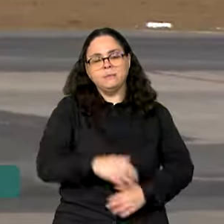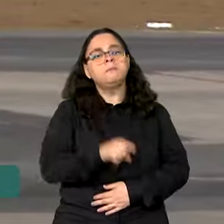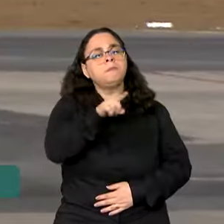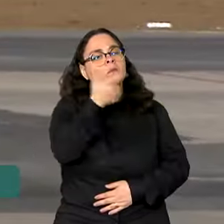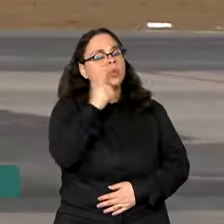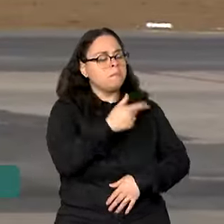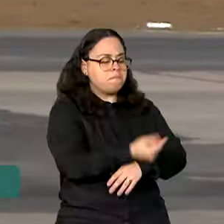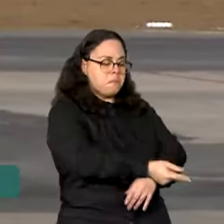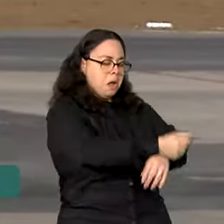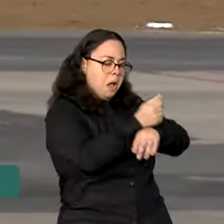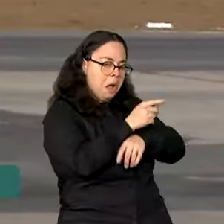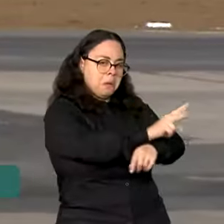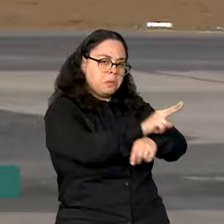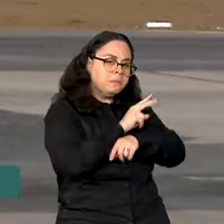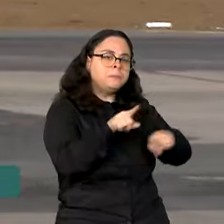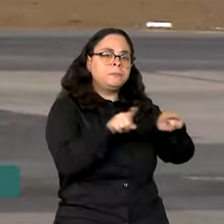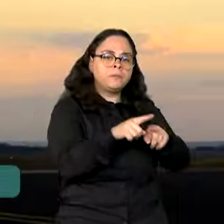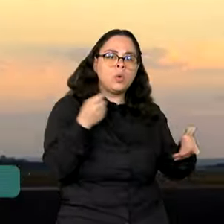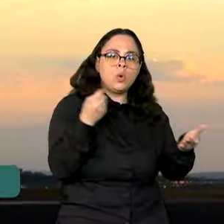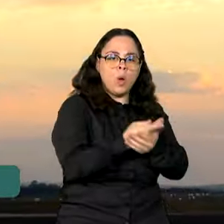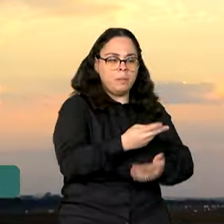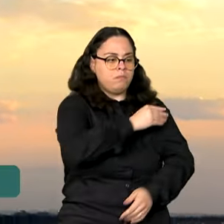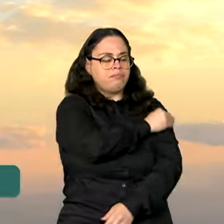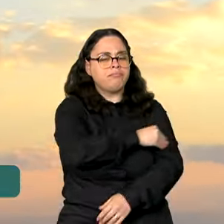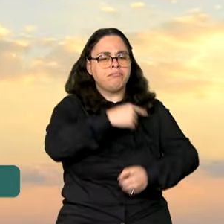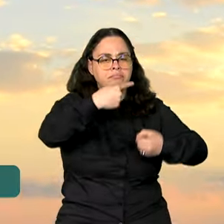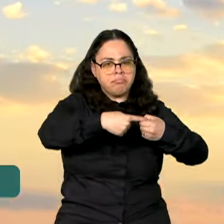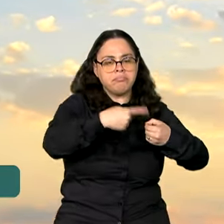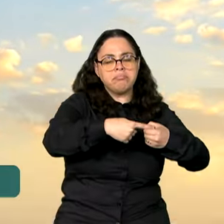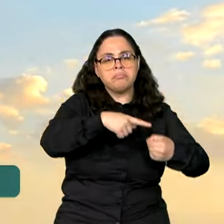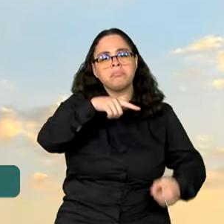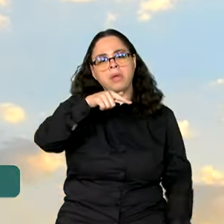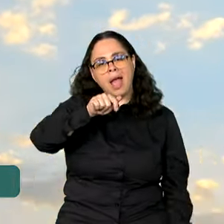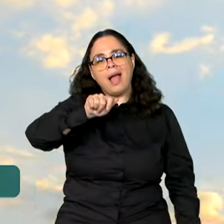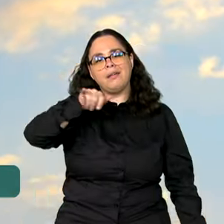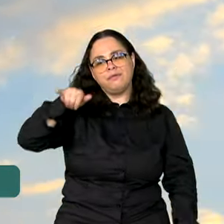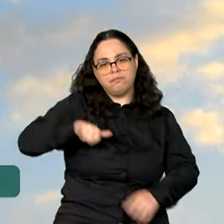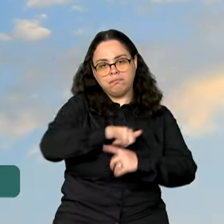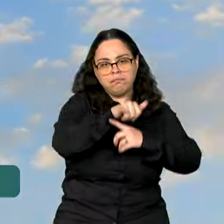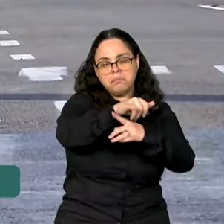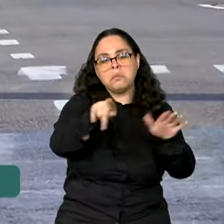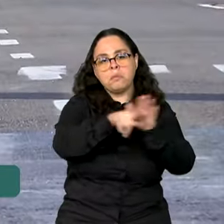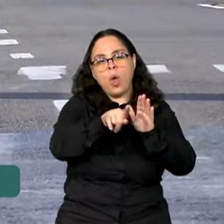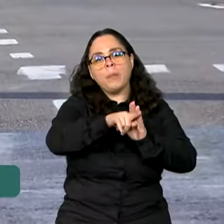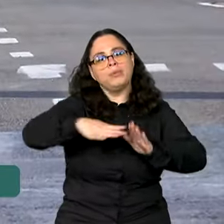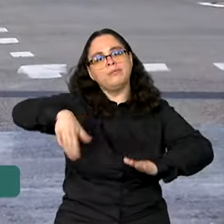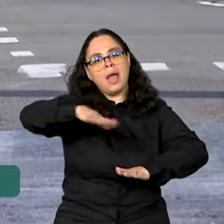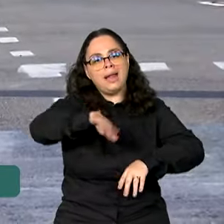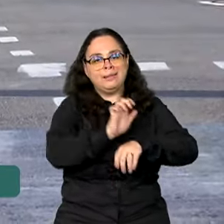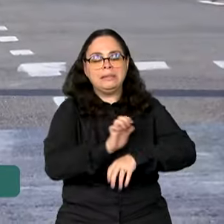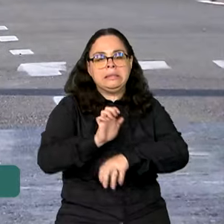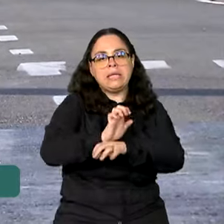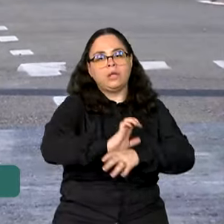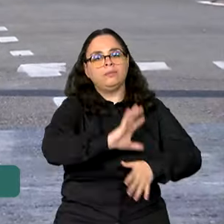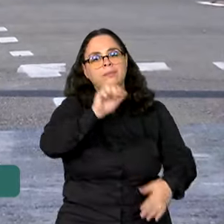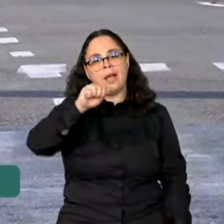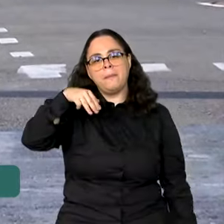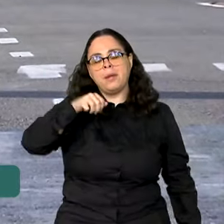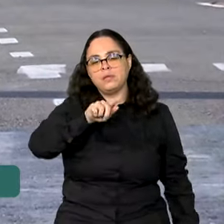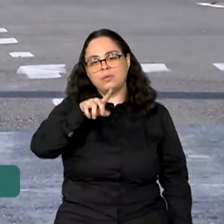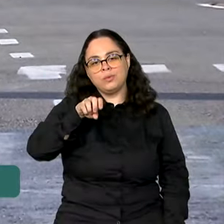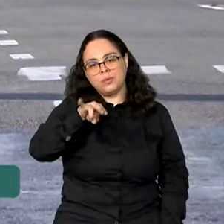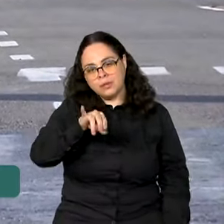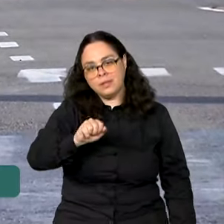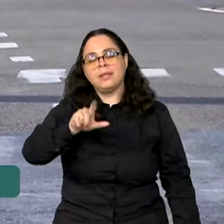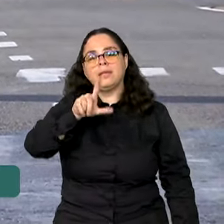empréstimos e para compra de querosene de aviação em aeroportos da Amazônia Legal. Inicialmente serão injetados 5